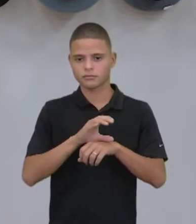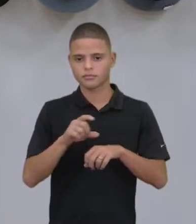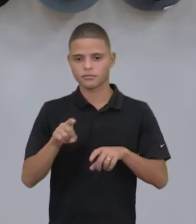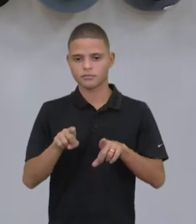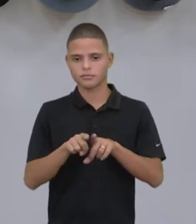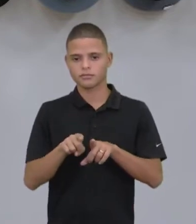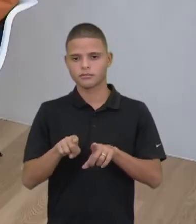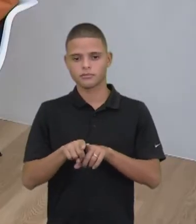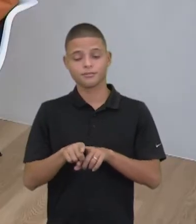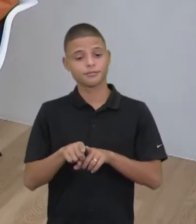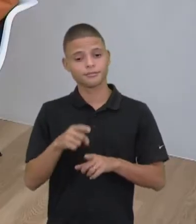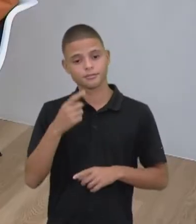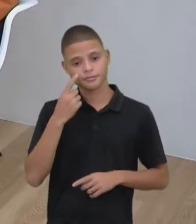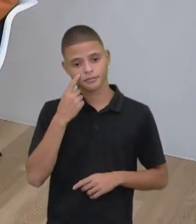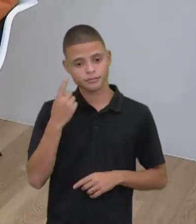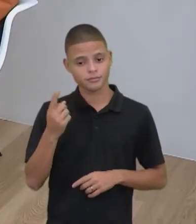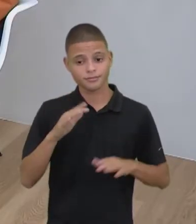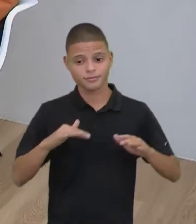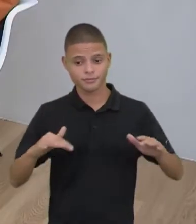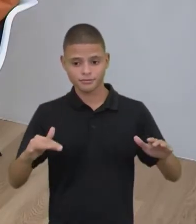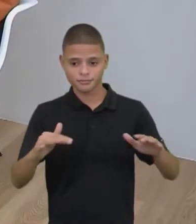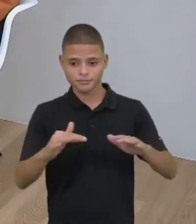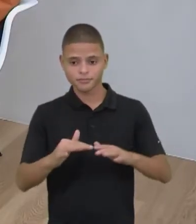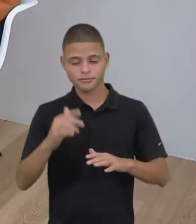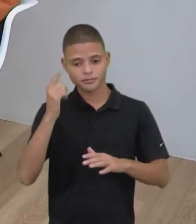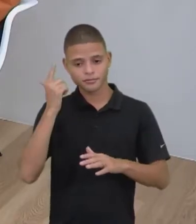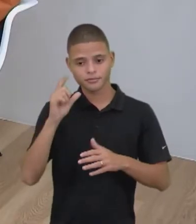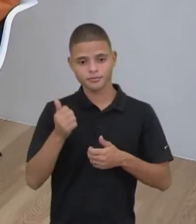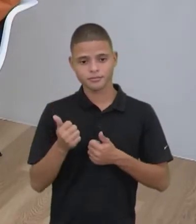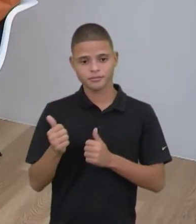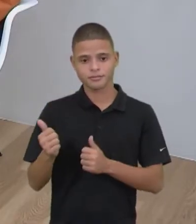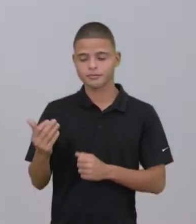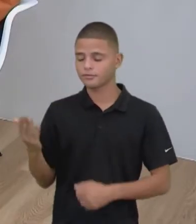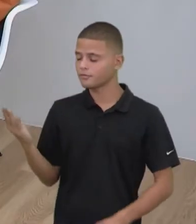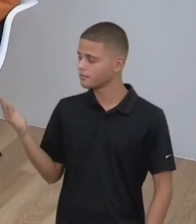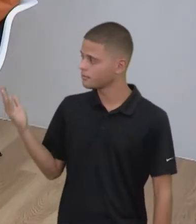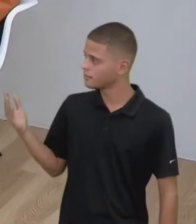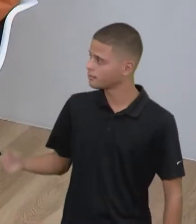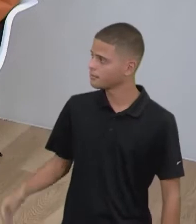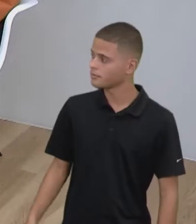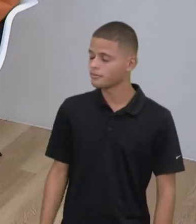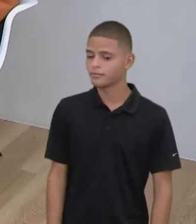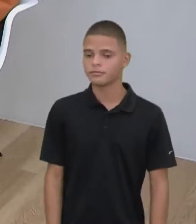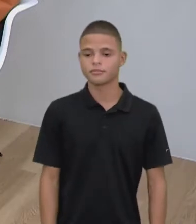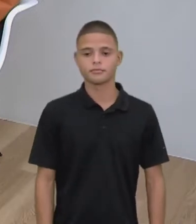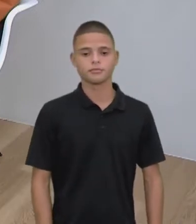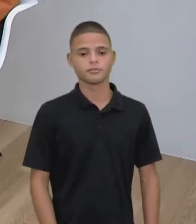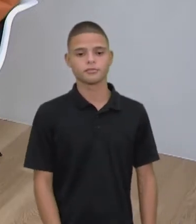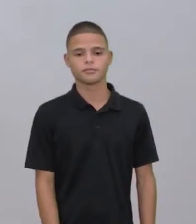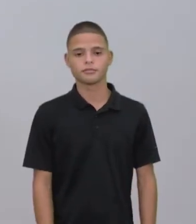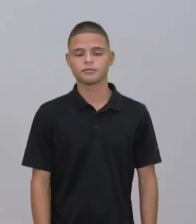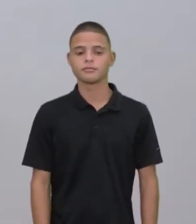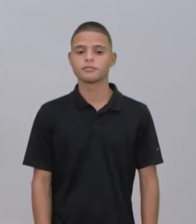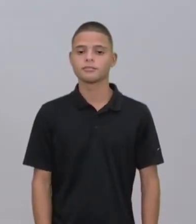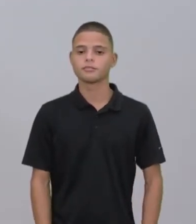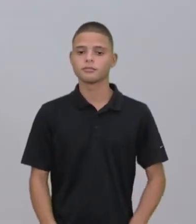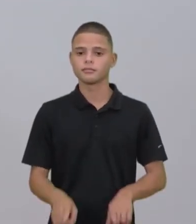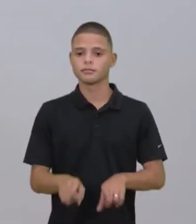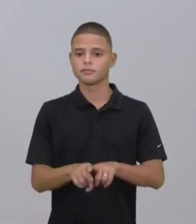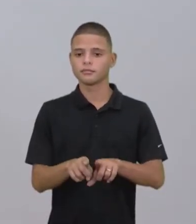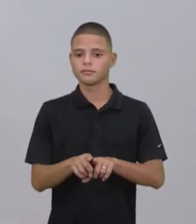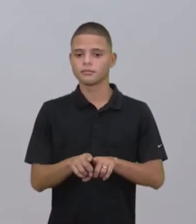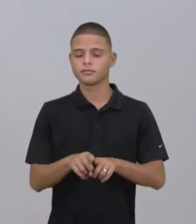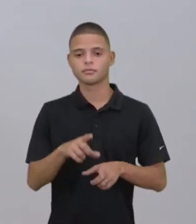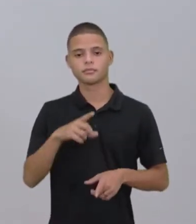Então, olha só, então para que todos aí possam nos acompanhar, então, durante as nossas aulas. E aí, então, né, Evê,